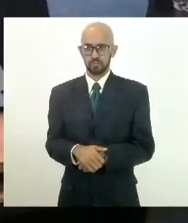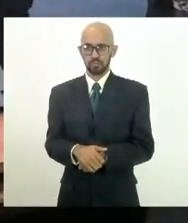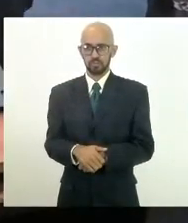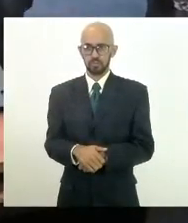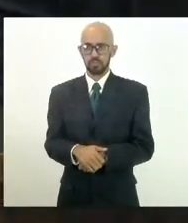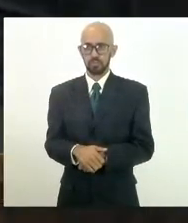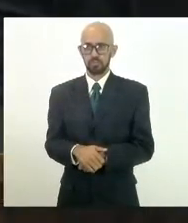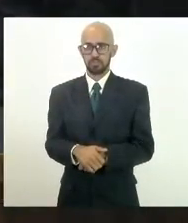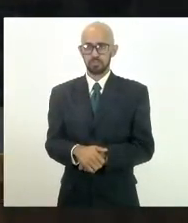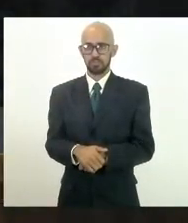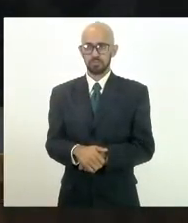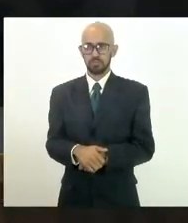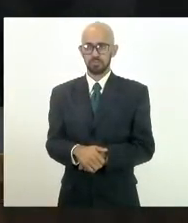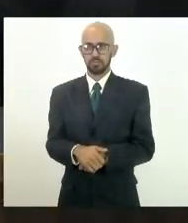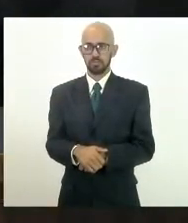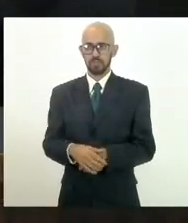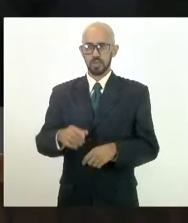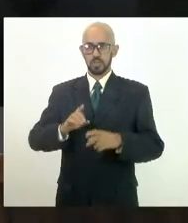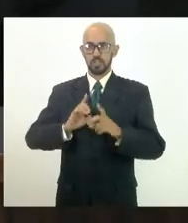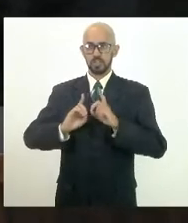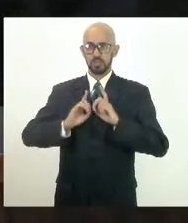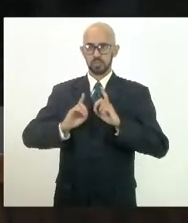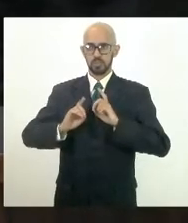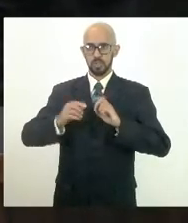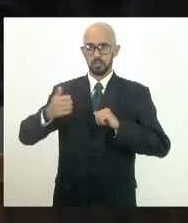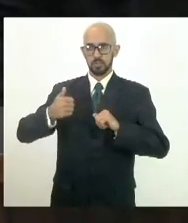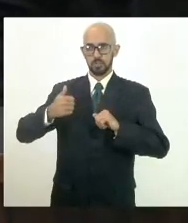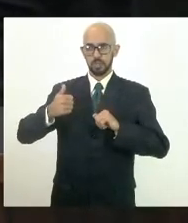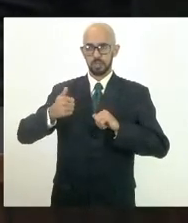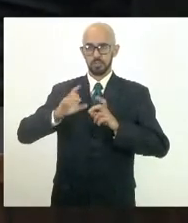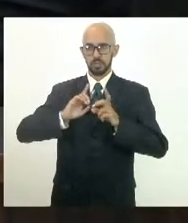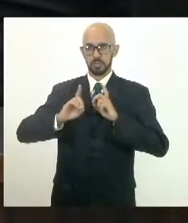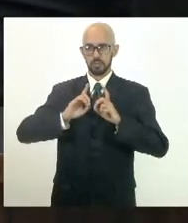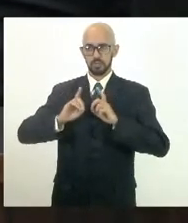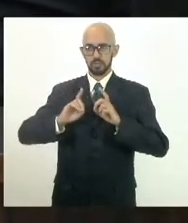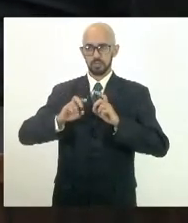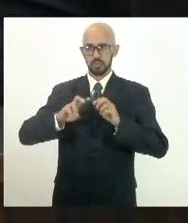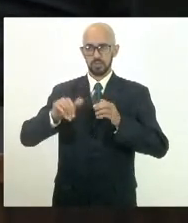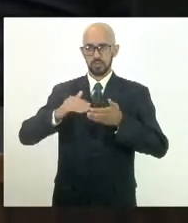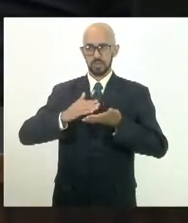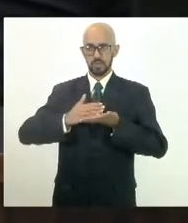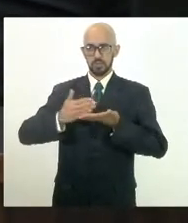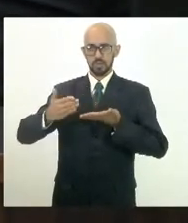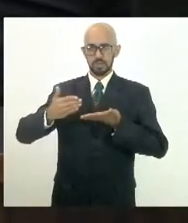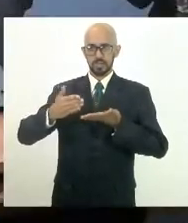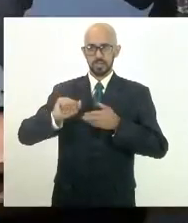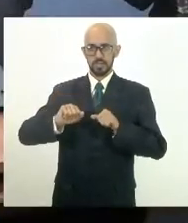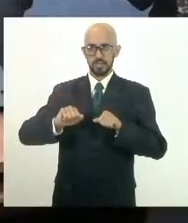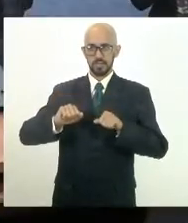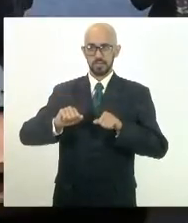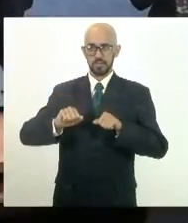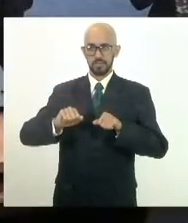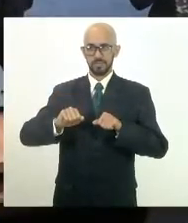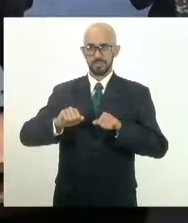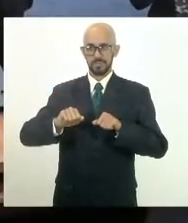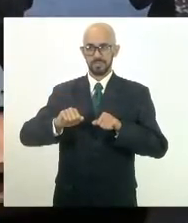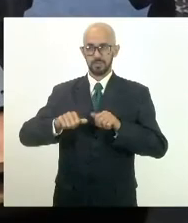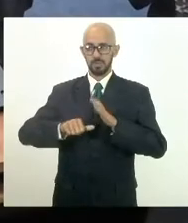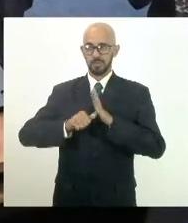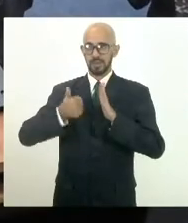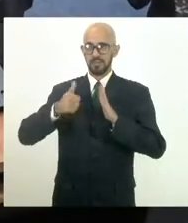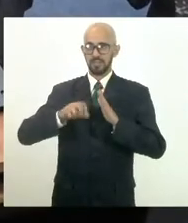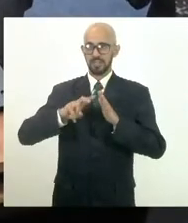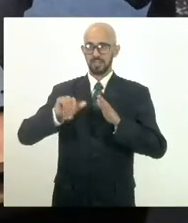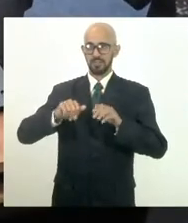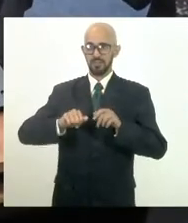Com os pareceres emitidos em discussão e primeiro para discutir... Vai estrear... É verdade, o plenário aqui. A tribuna